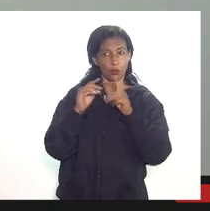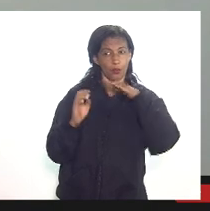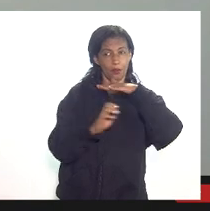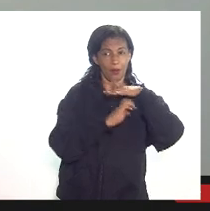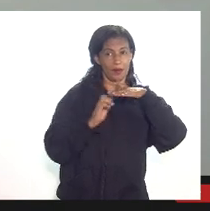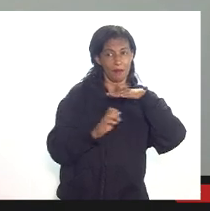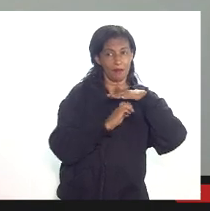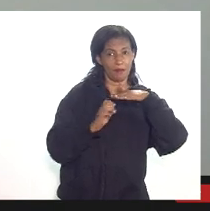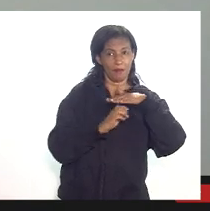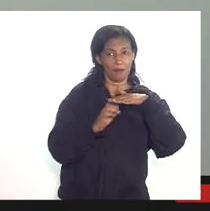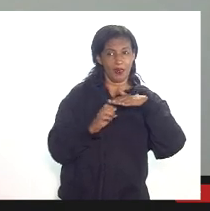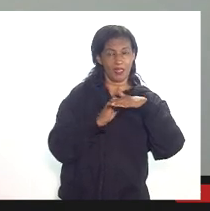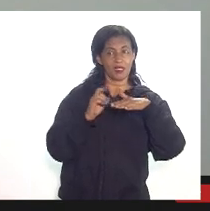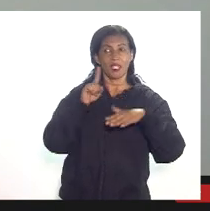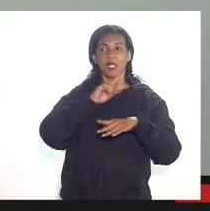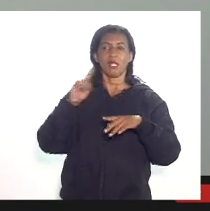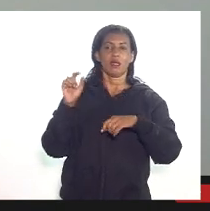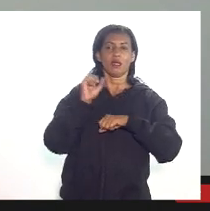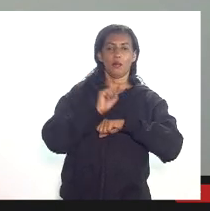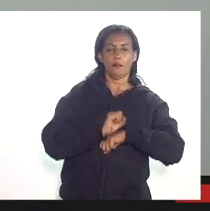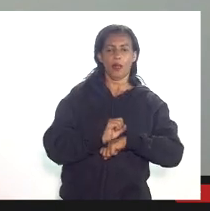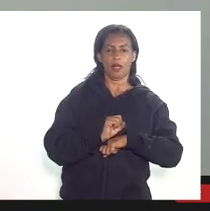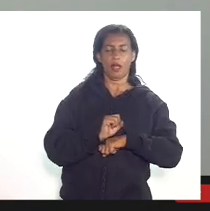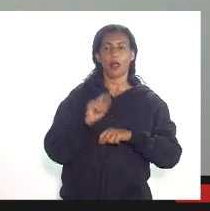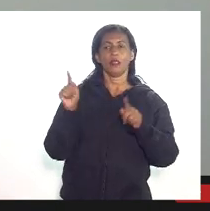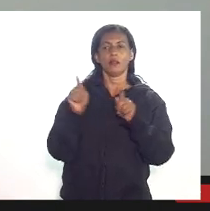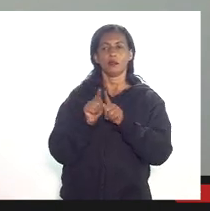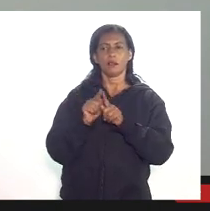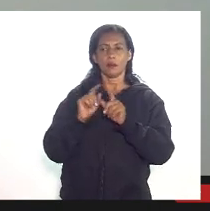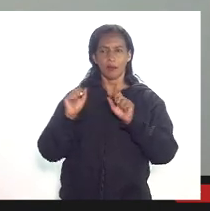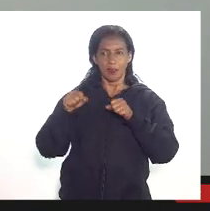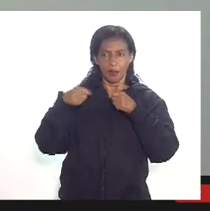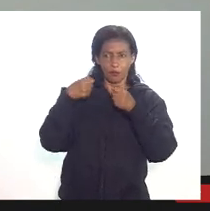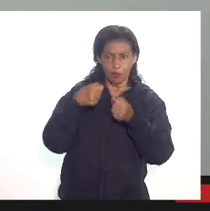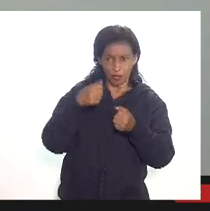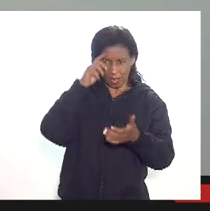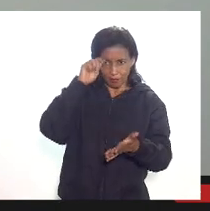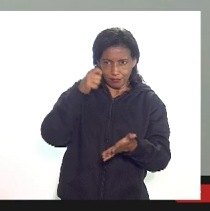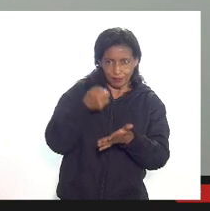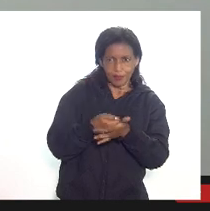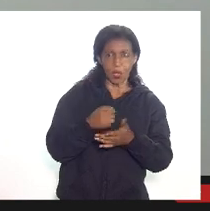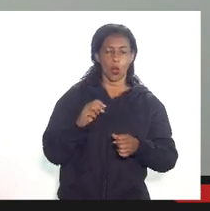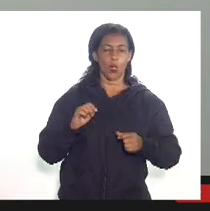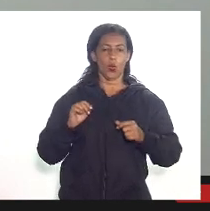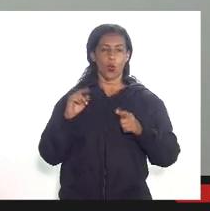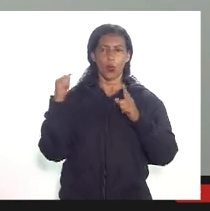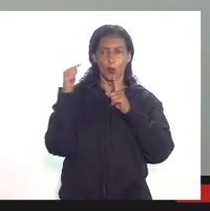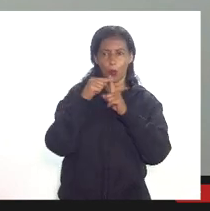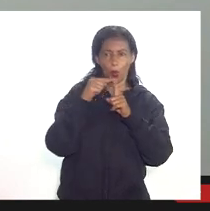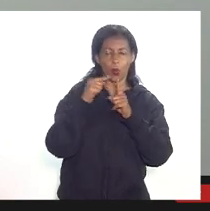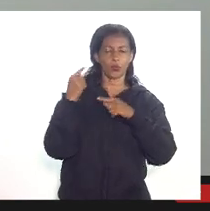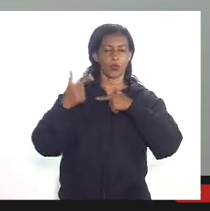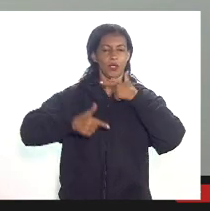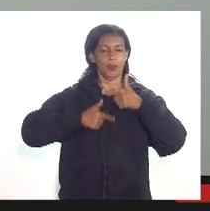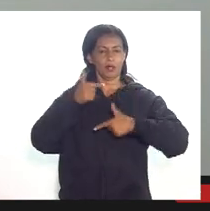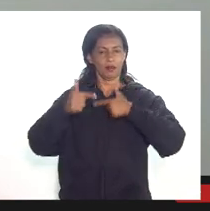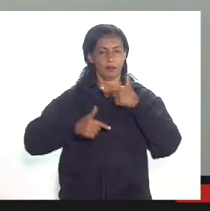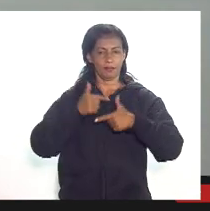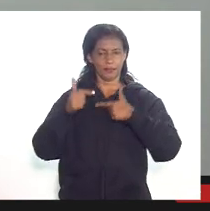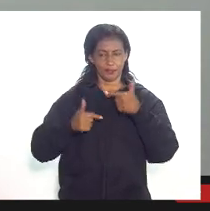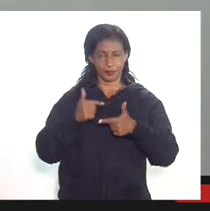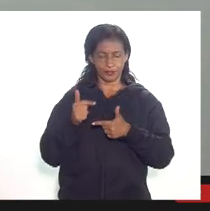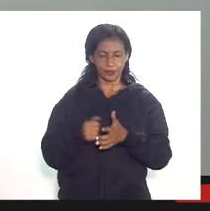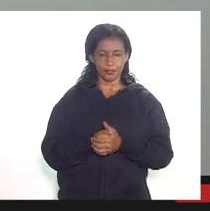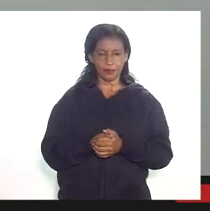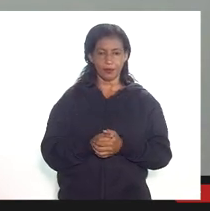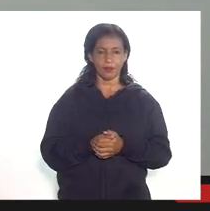fazer isso de novo eu quero reforçar esse ponto é muito estranho a empresa é só para também deixar muito claro para os deputados o campo de